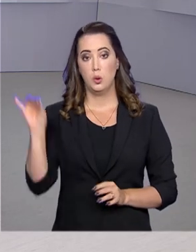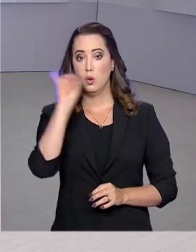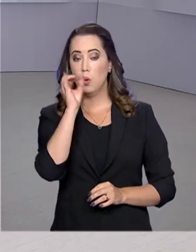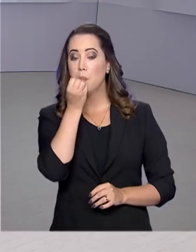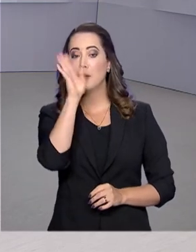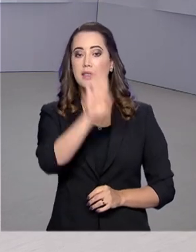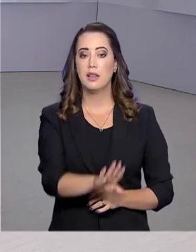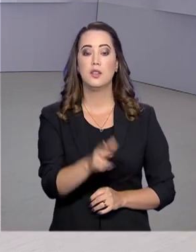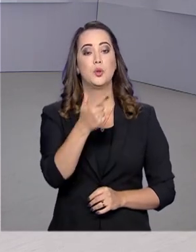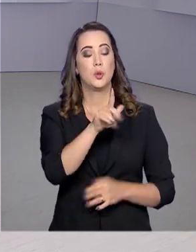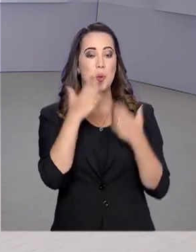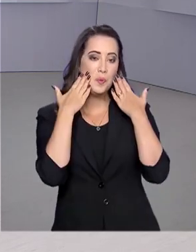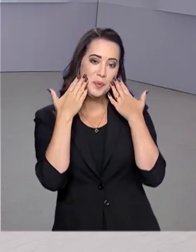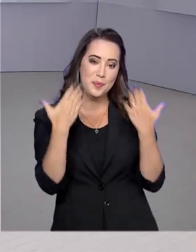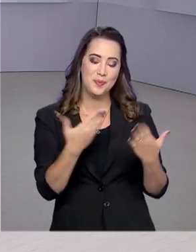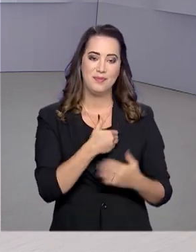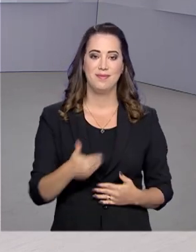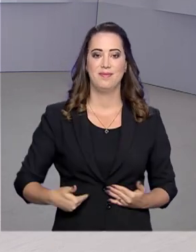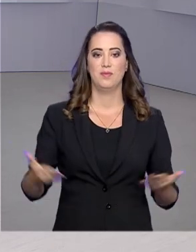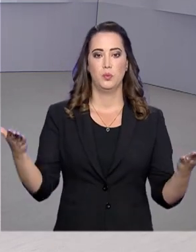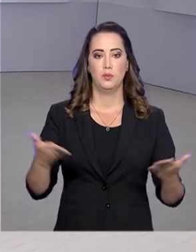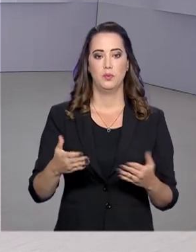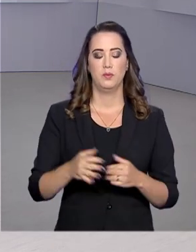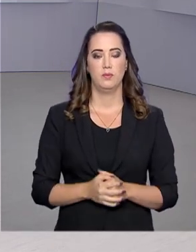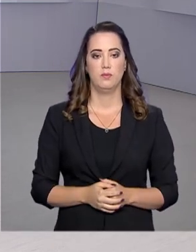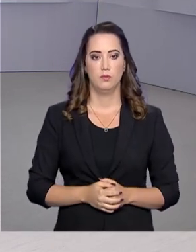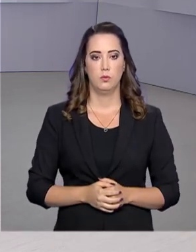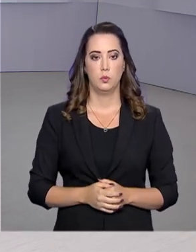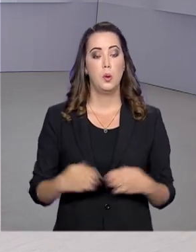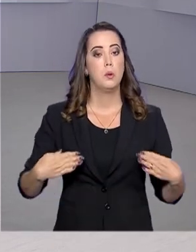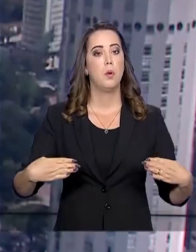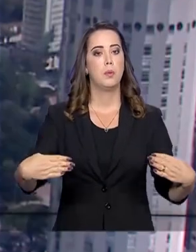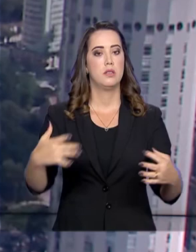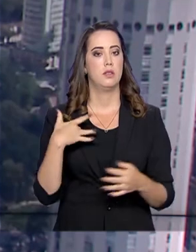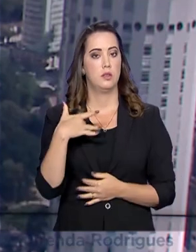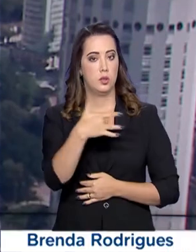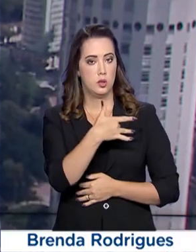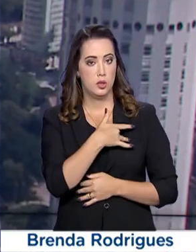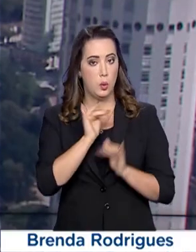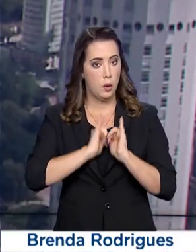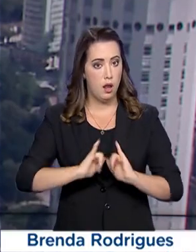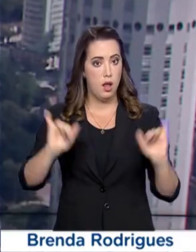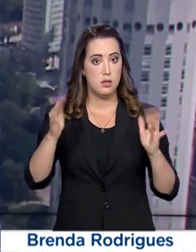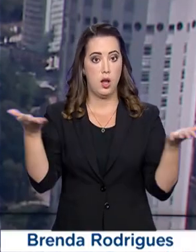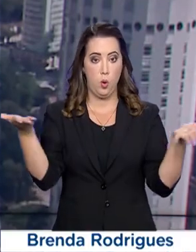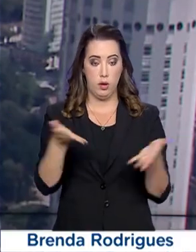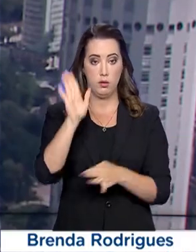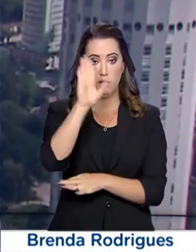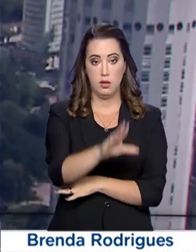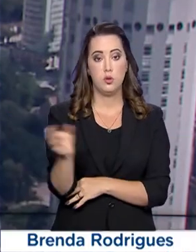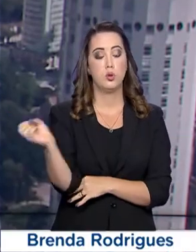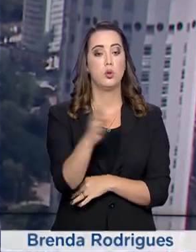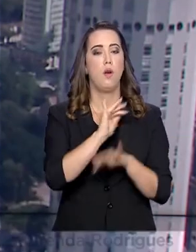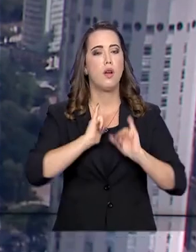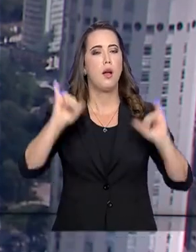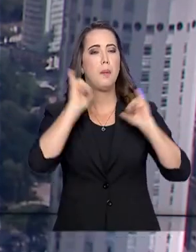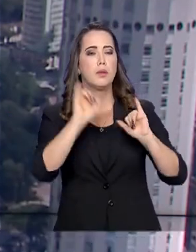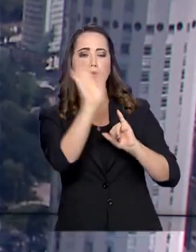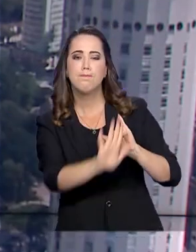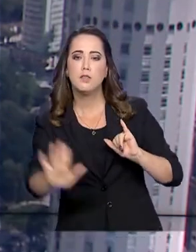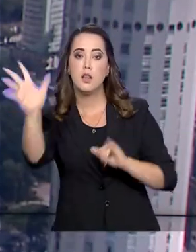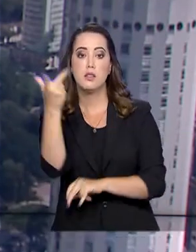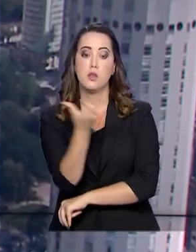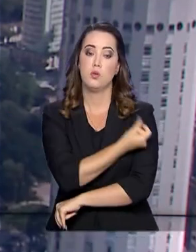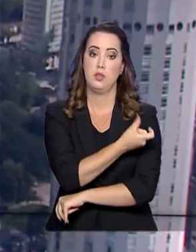Olá, boa tarde. Estamos no ar com o governo agora. O Ministério da Saúde lança agora à tarde a nova campanha nacional